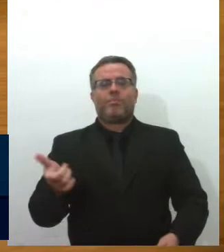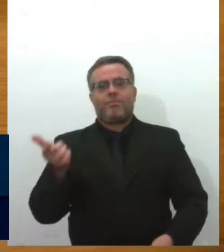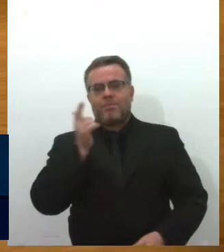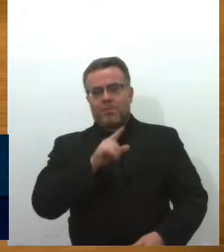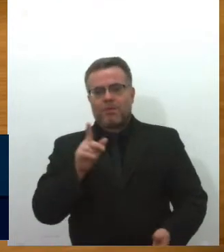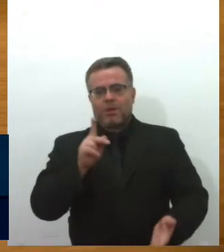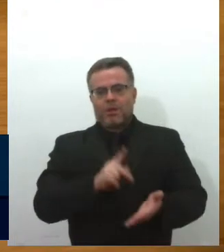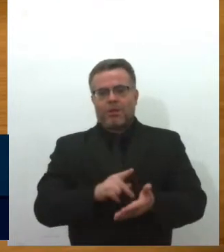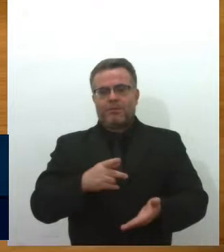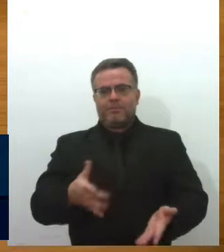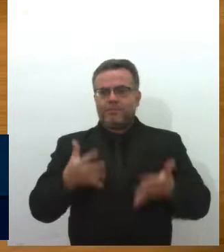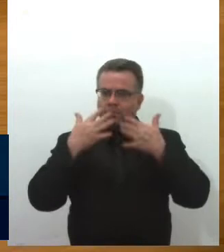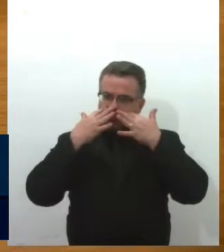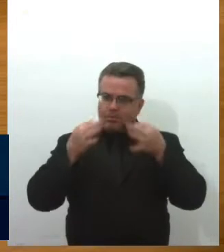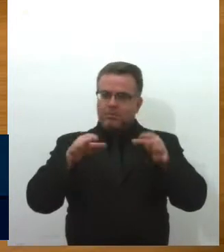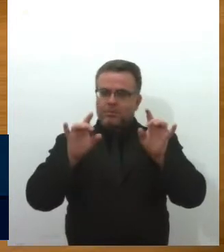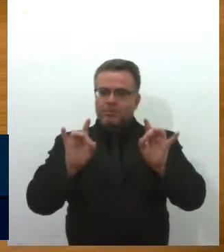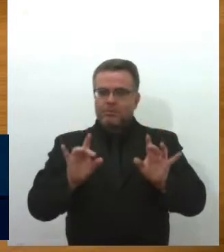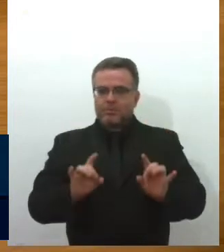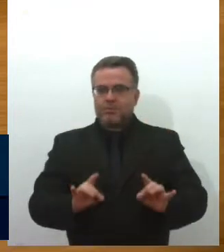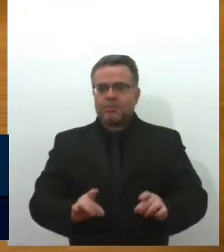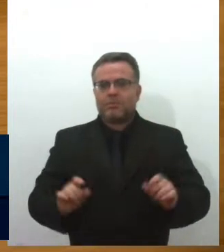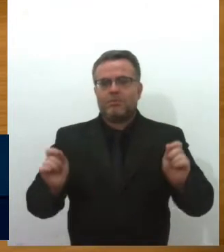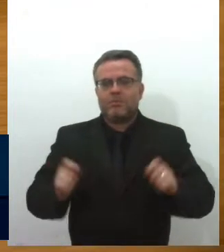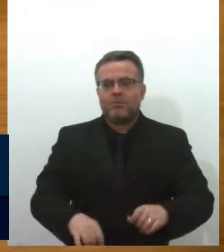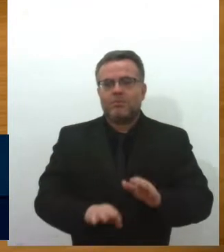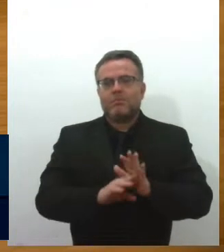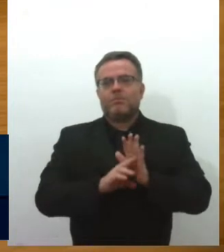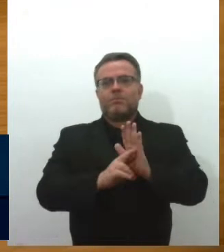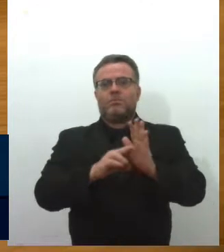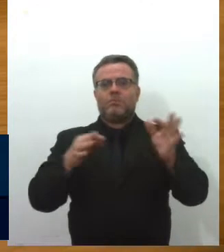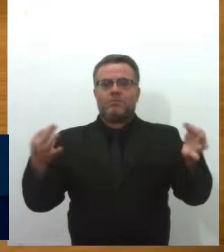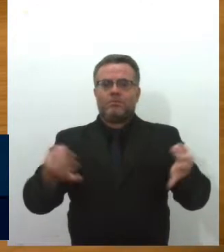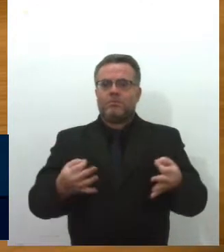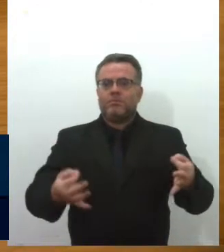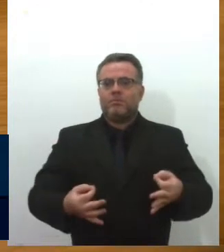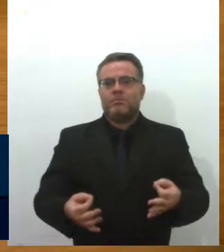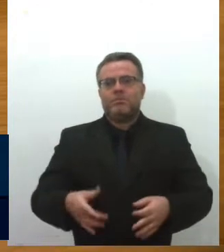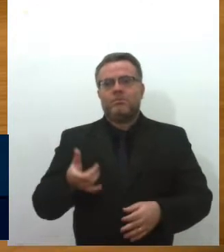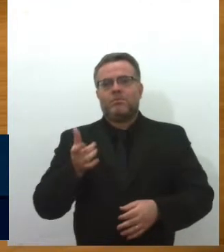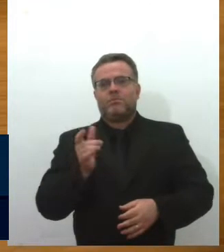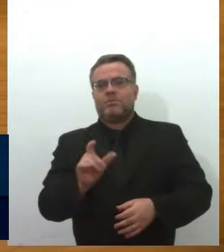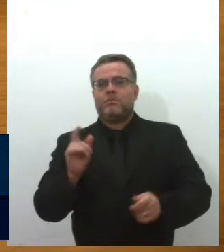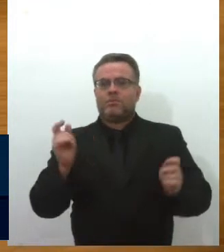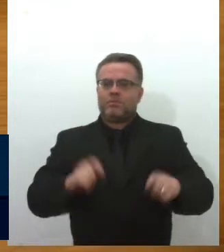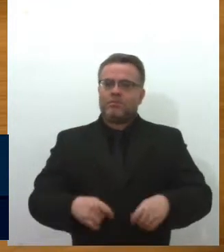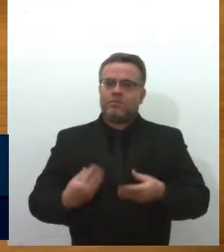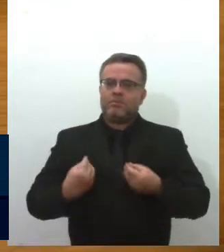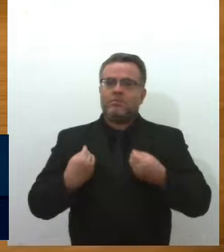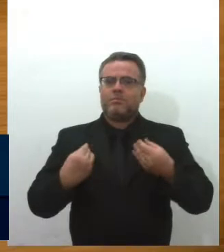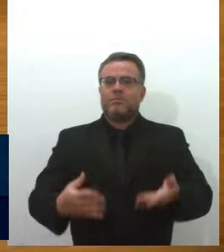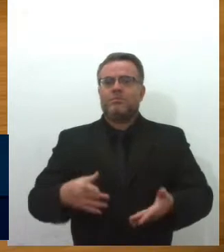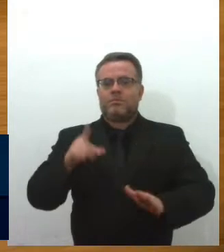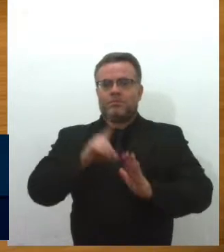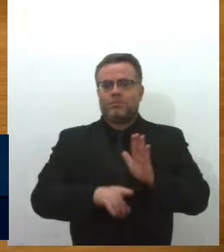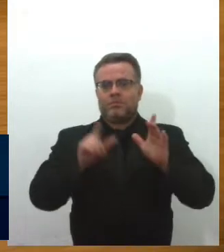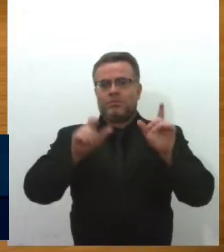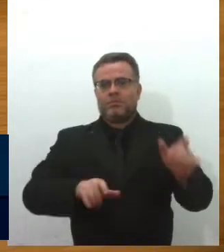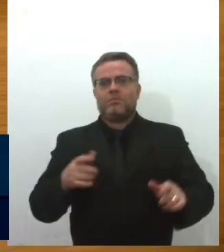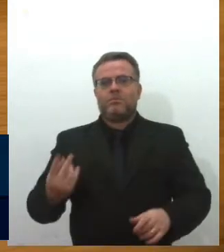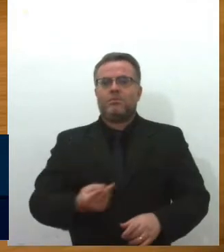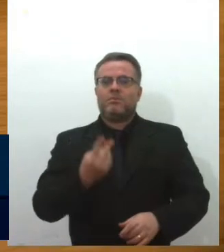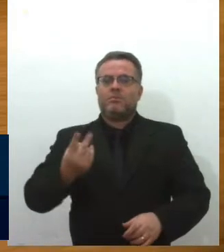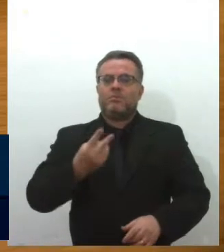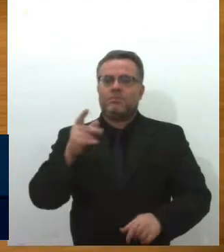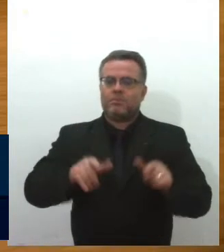atenção, sejam representados com a carteirinha que dá a dignidade e o divido valor a todos esses